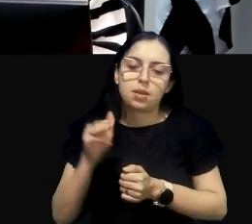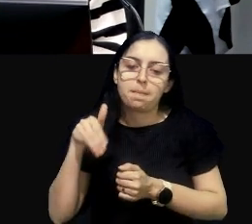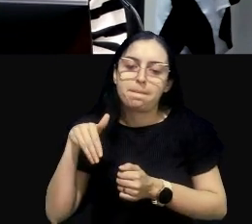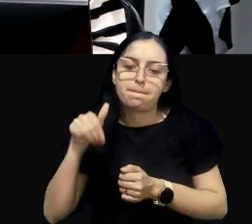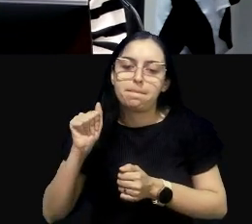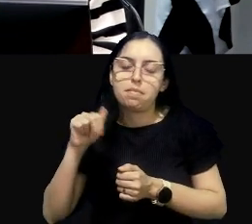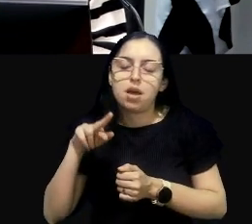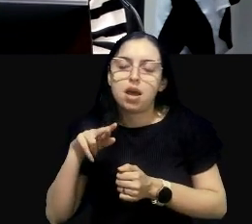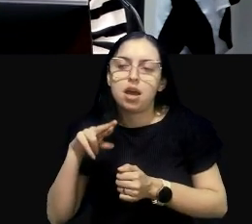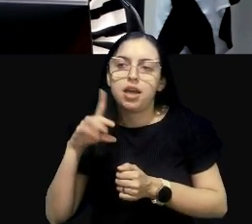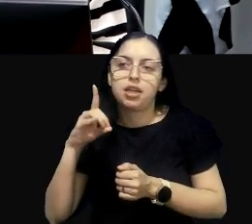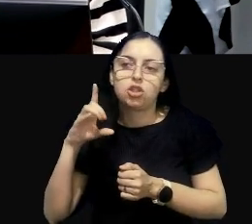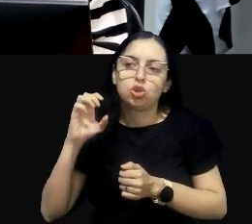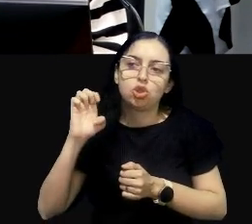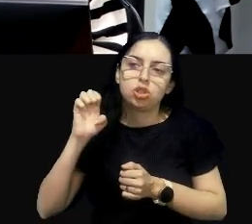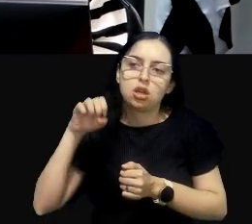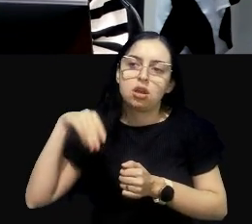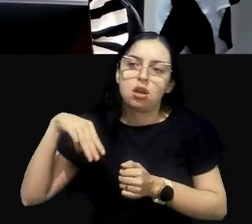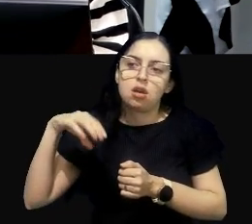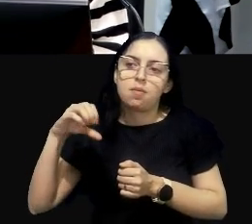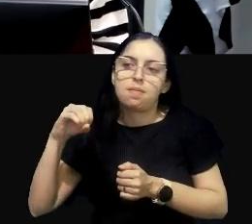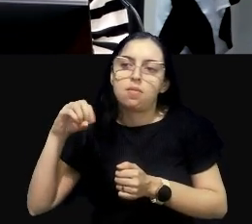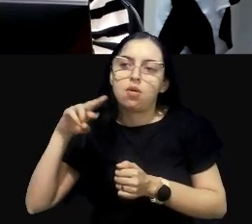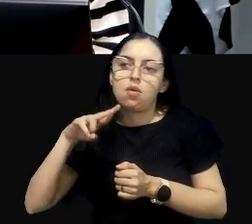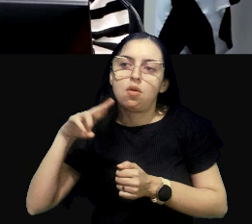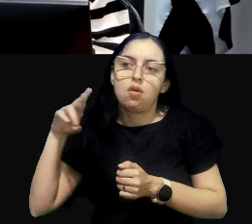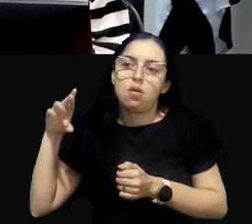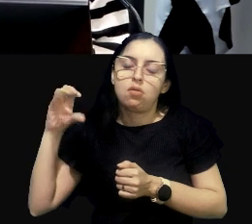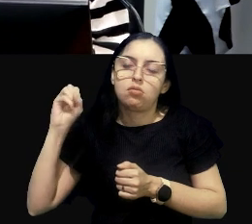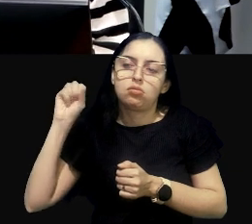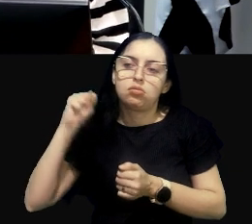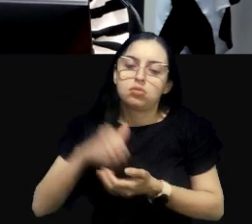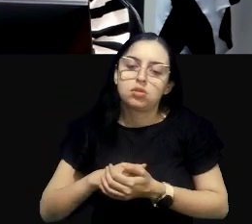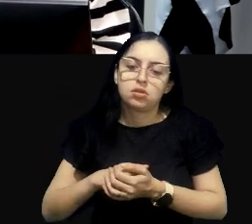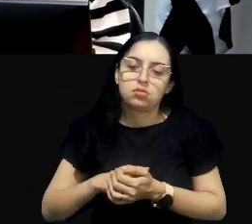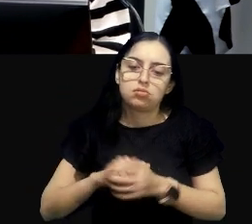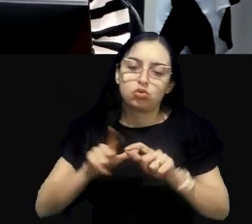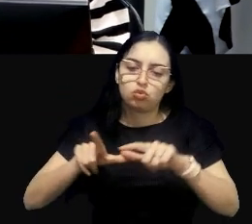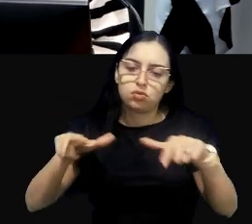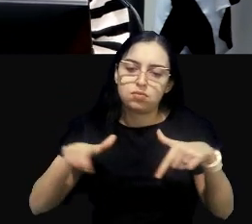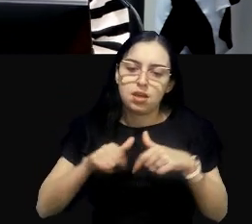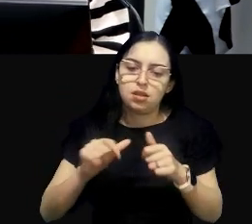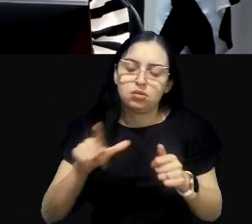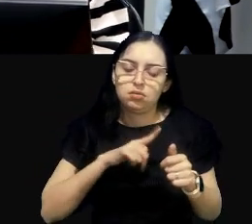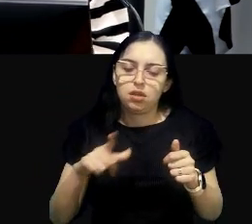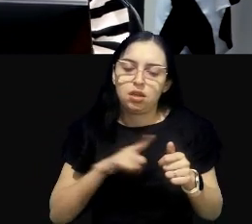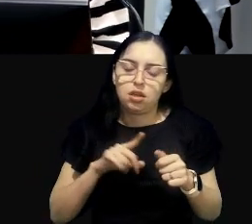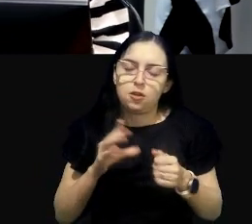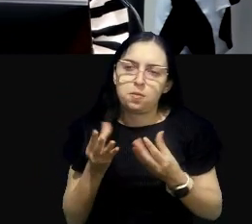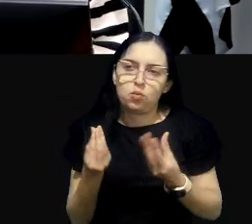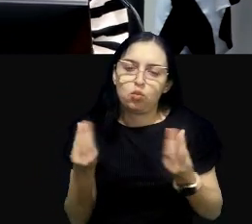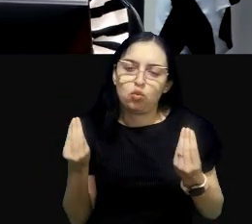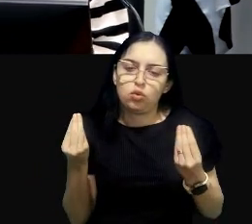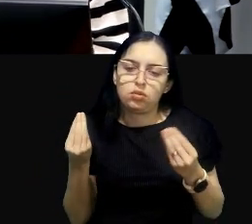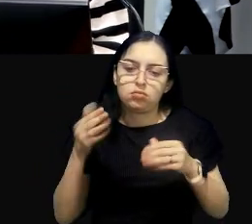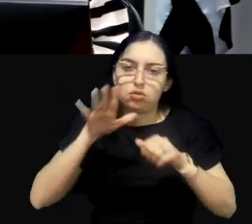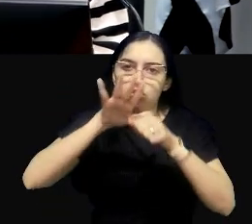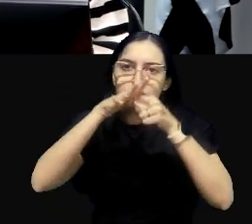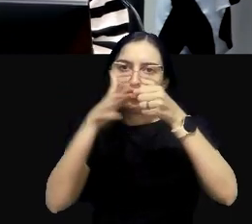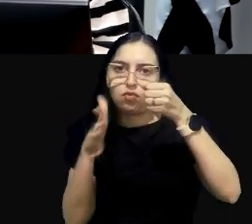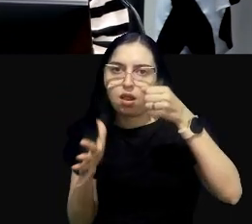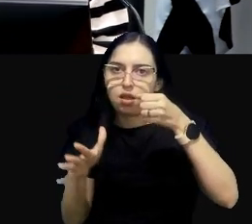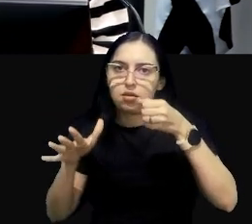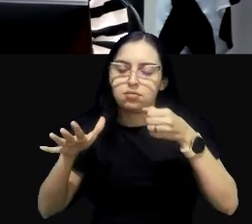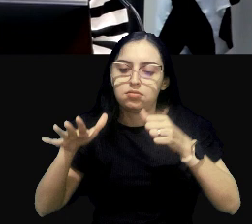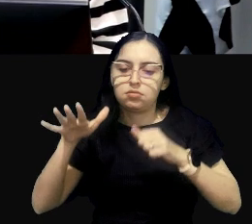que é a região que tem um relevo acidentado,